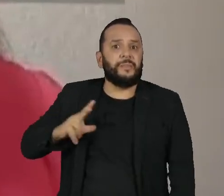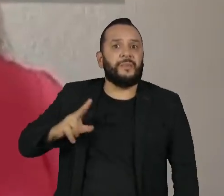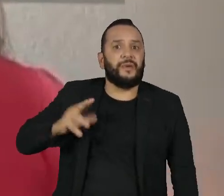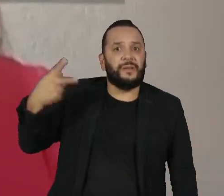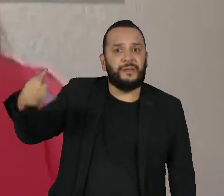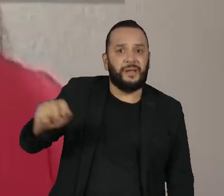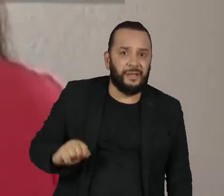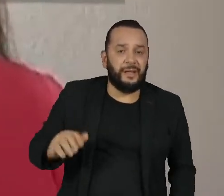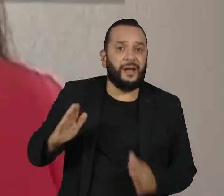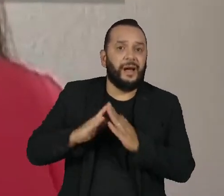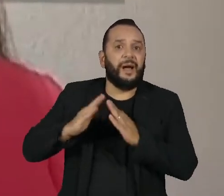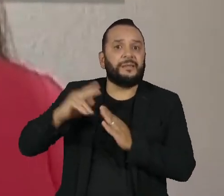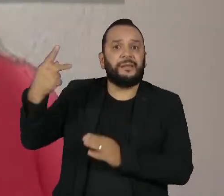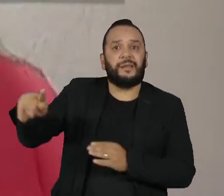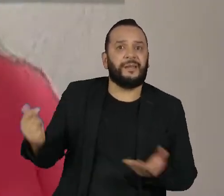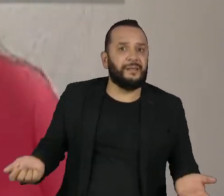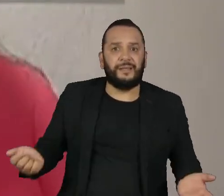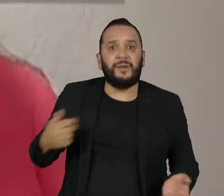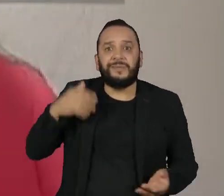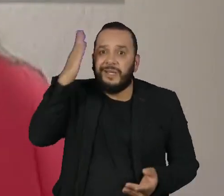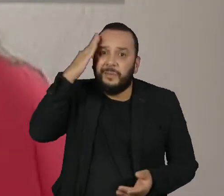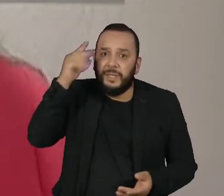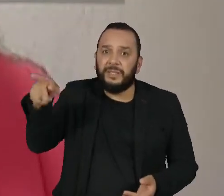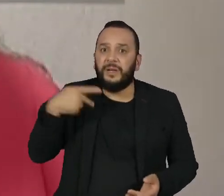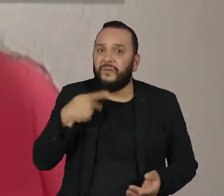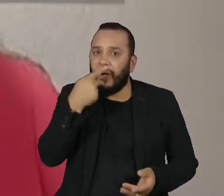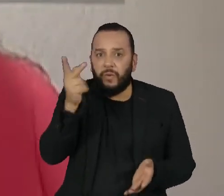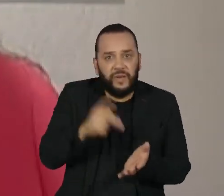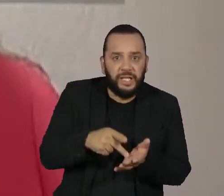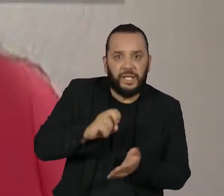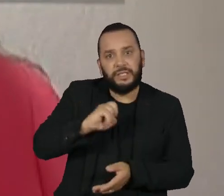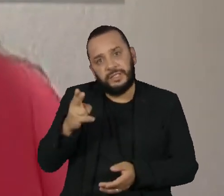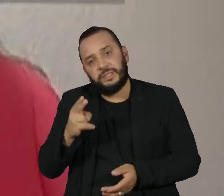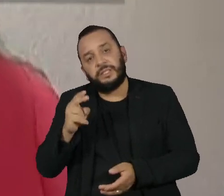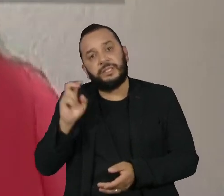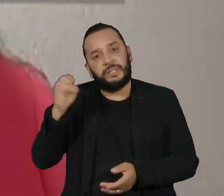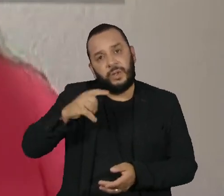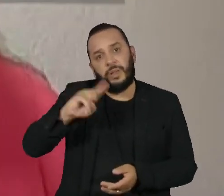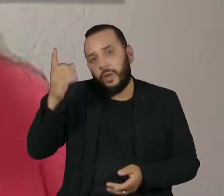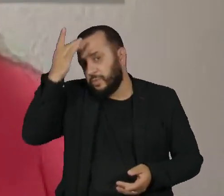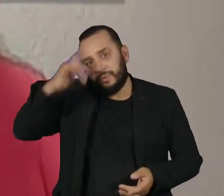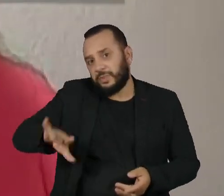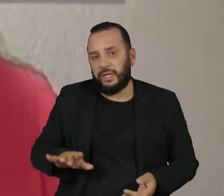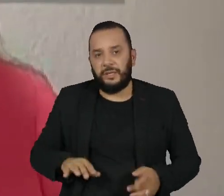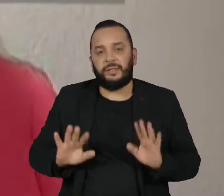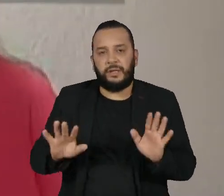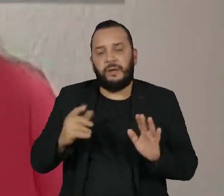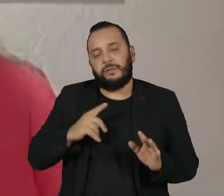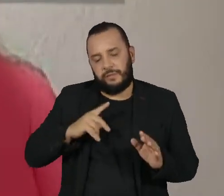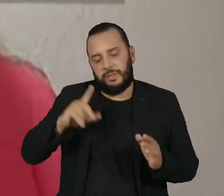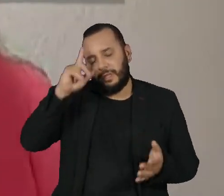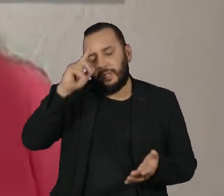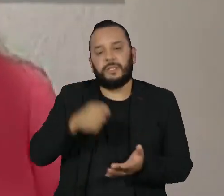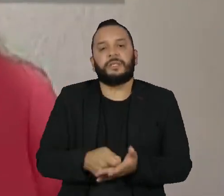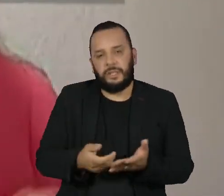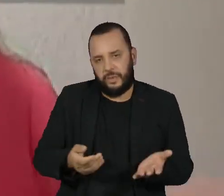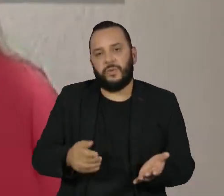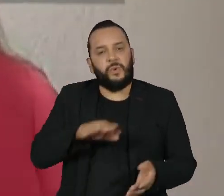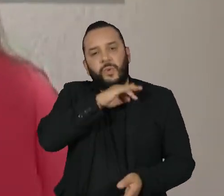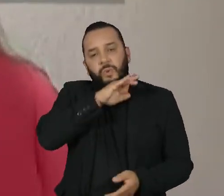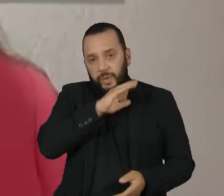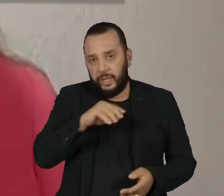lugares, por exemplo, na casa da pessoa. Essa decisão é péssima. Portanto, a gente está em negociação com o STF, a Abragem, mais